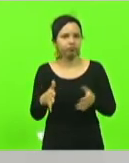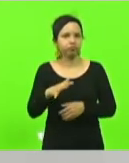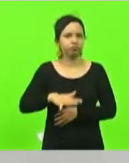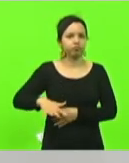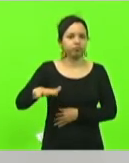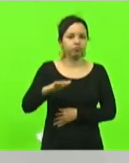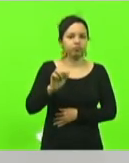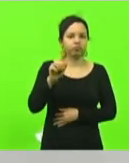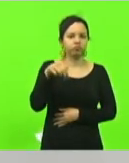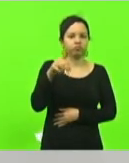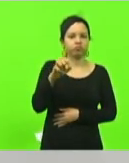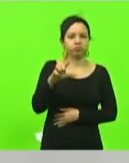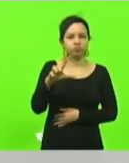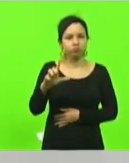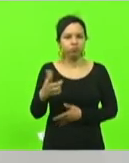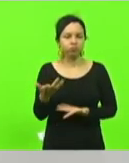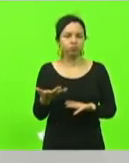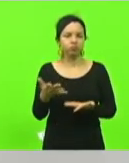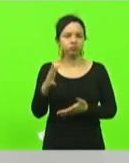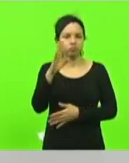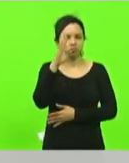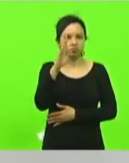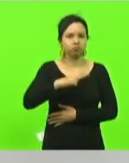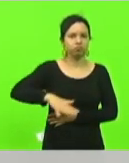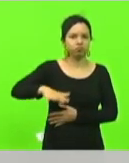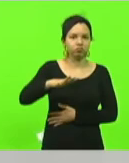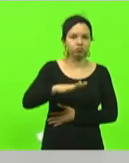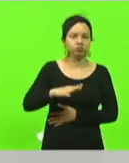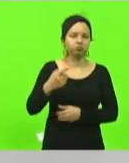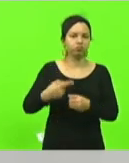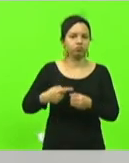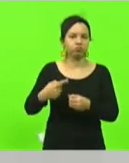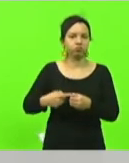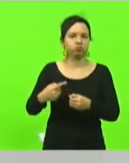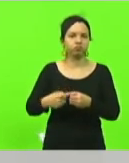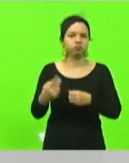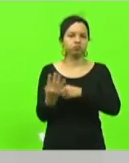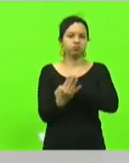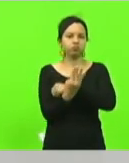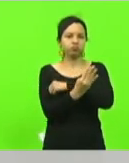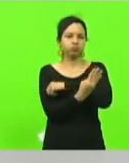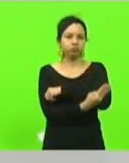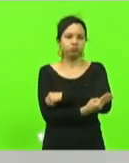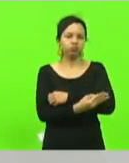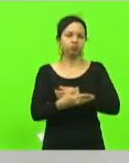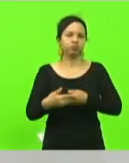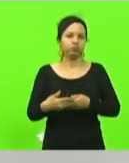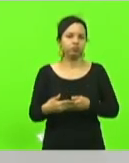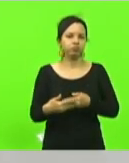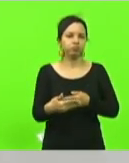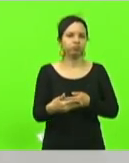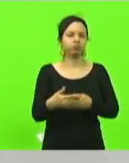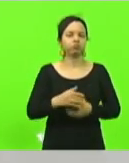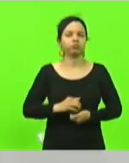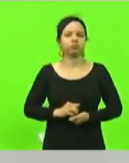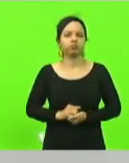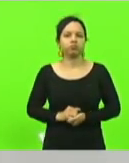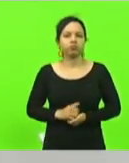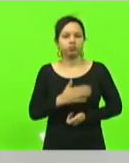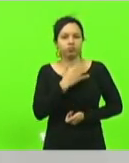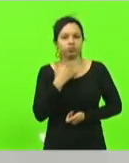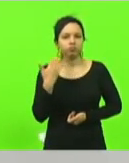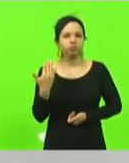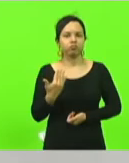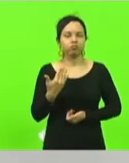Murel mais especificamente no município de Tubarão que foi a partida do nosso querido Samuel